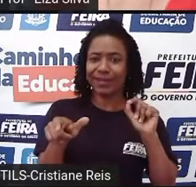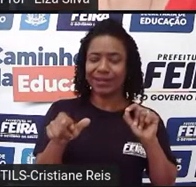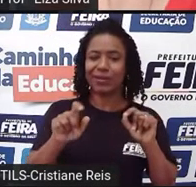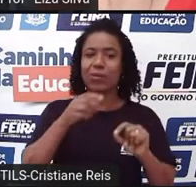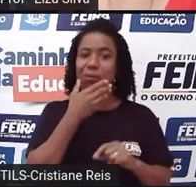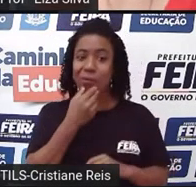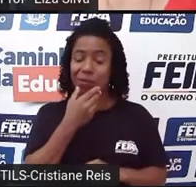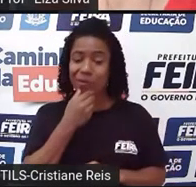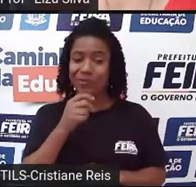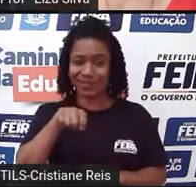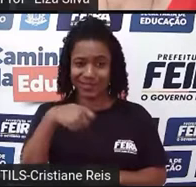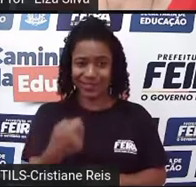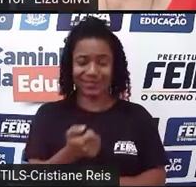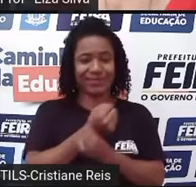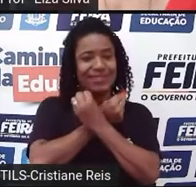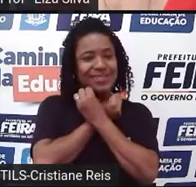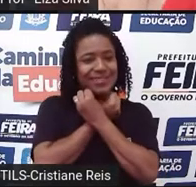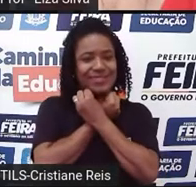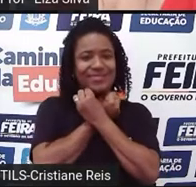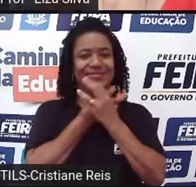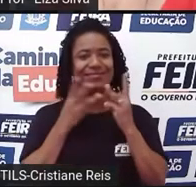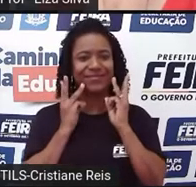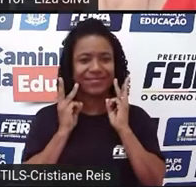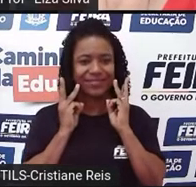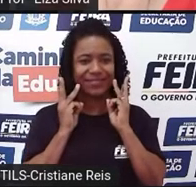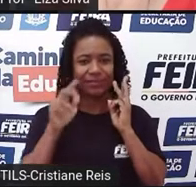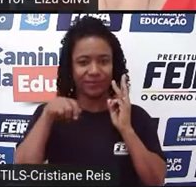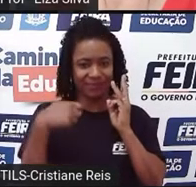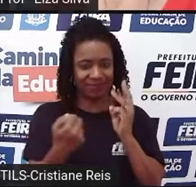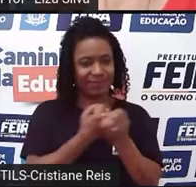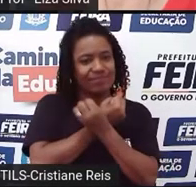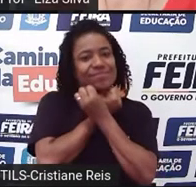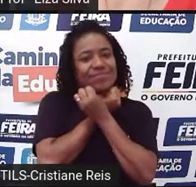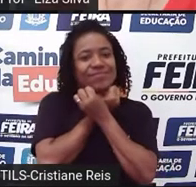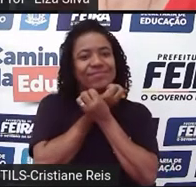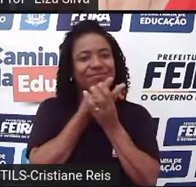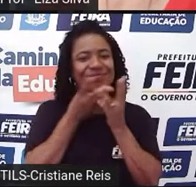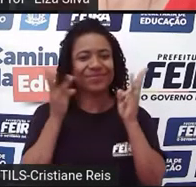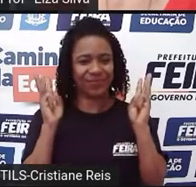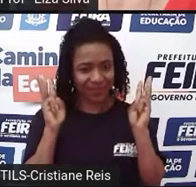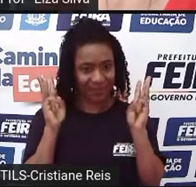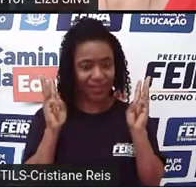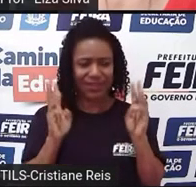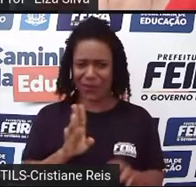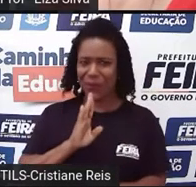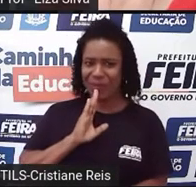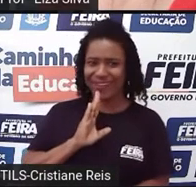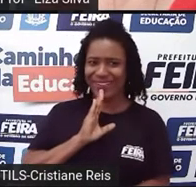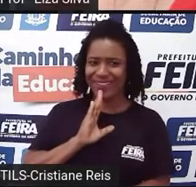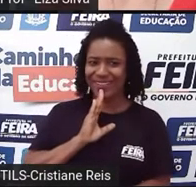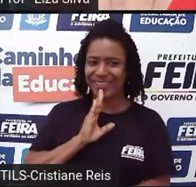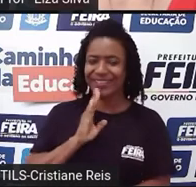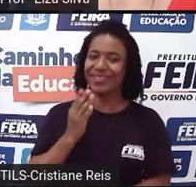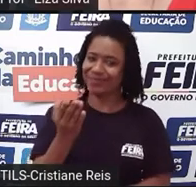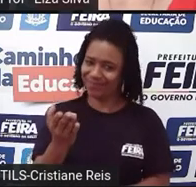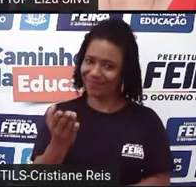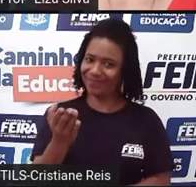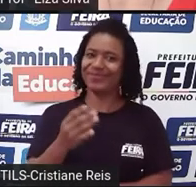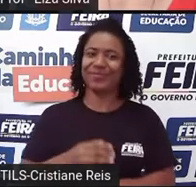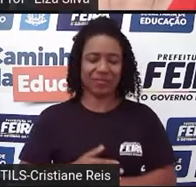Shakespeare. Eu sei que vocês já ouviram falar sobre William Shakespeare. William